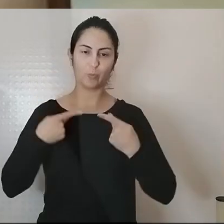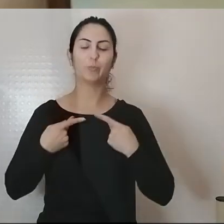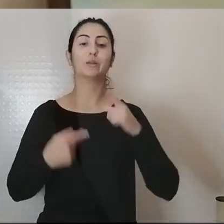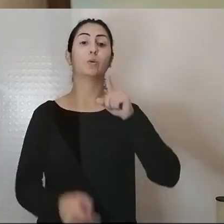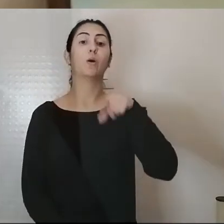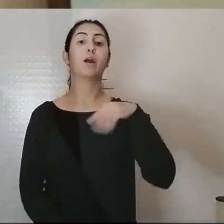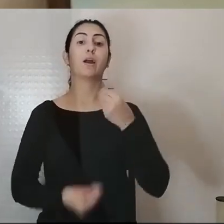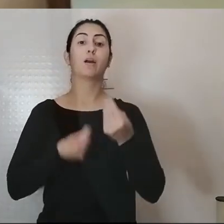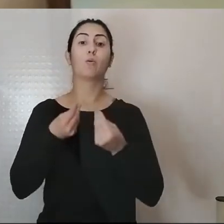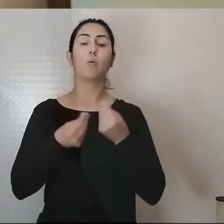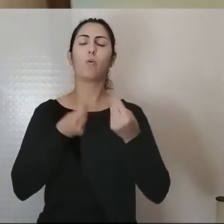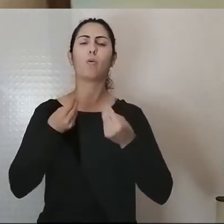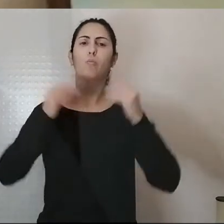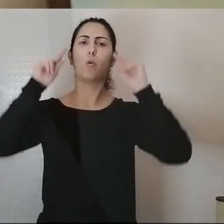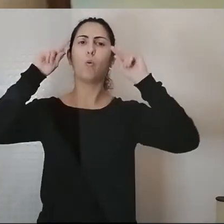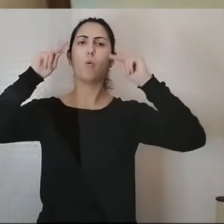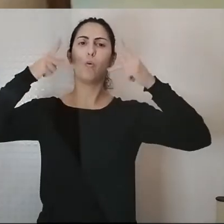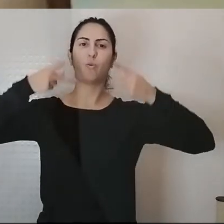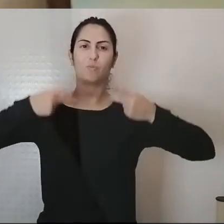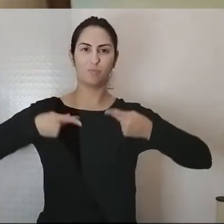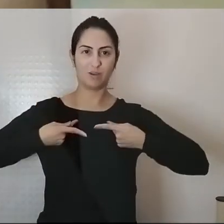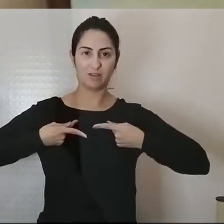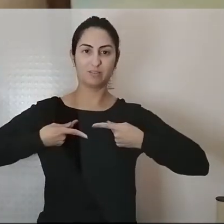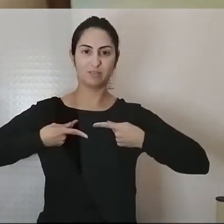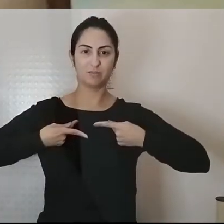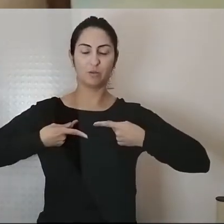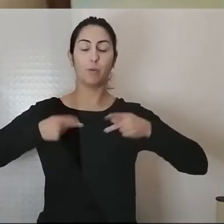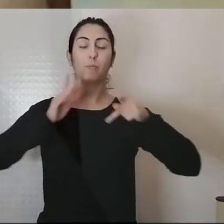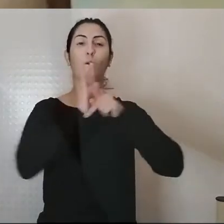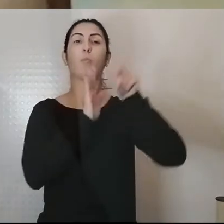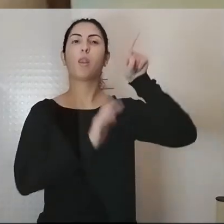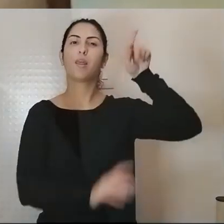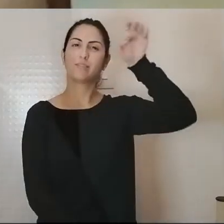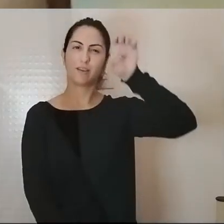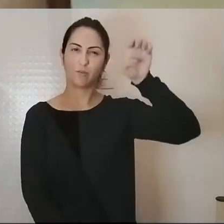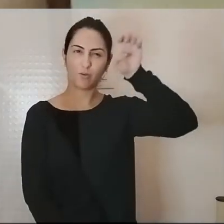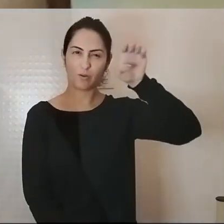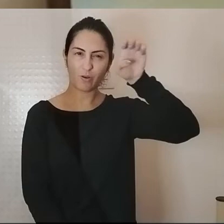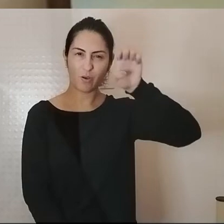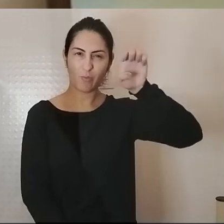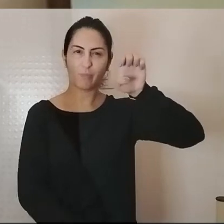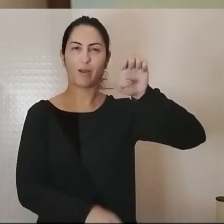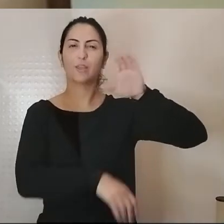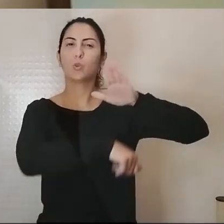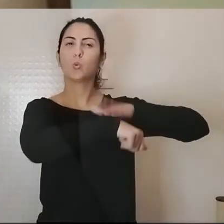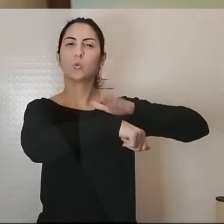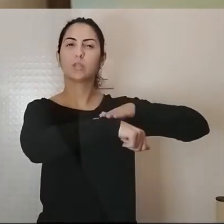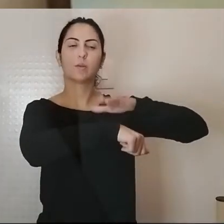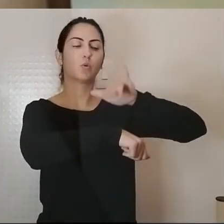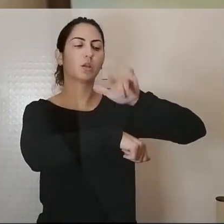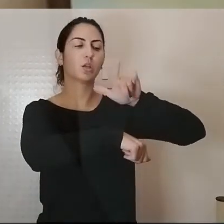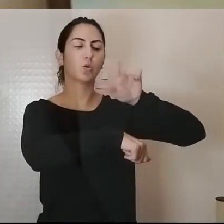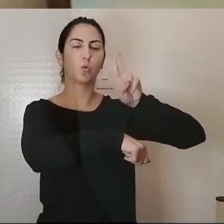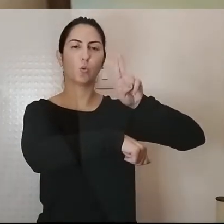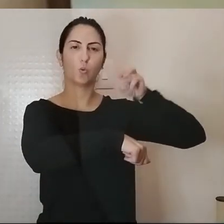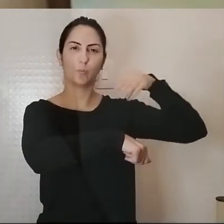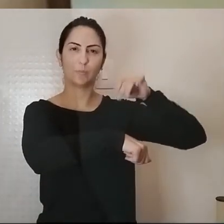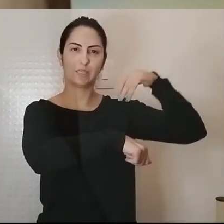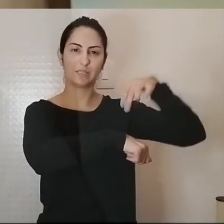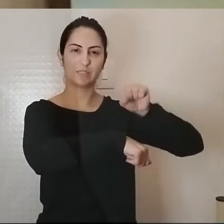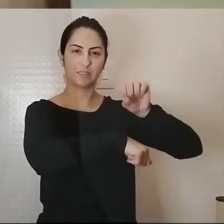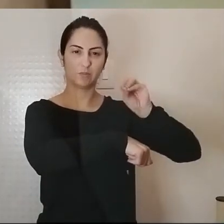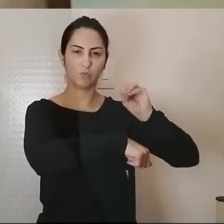colocação do humano no iluminismo europeu no seu liberalismo e as suas